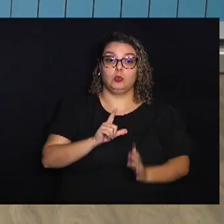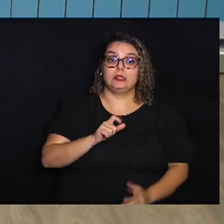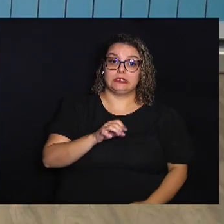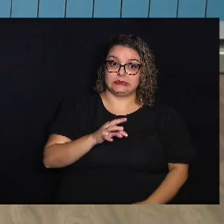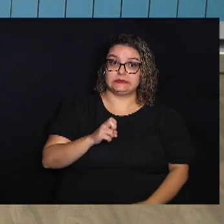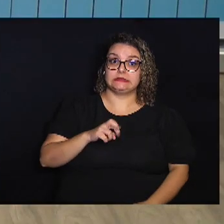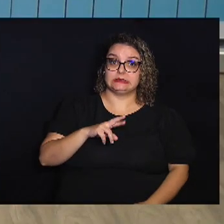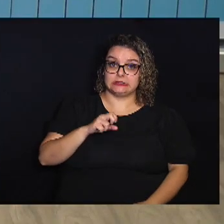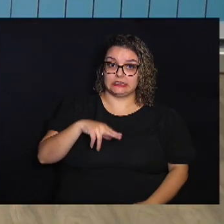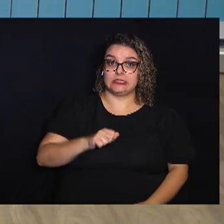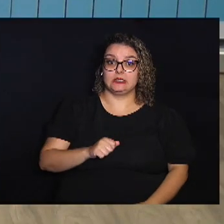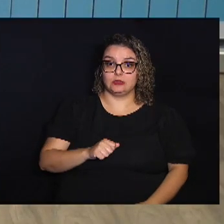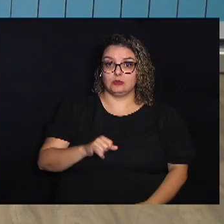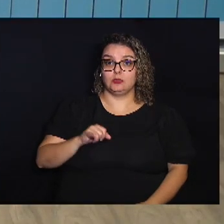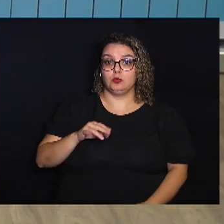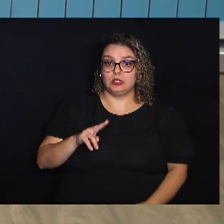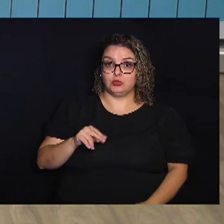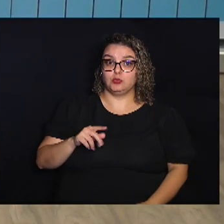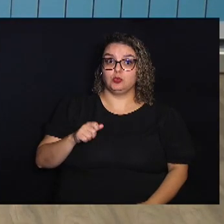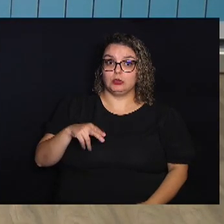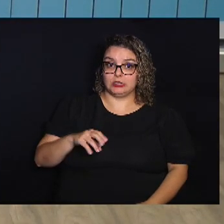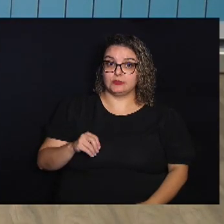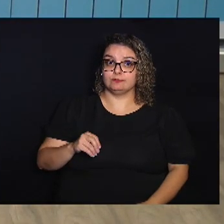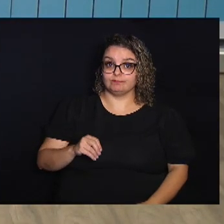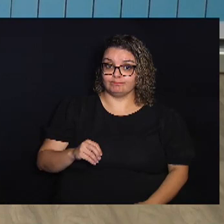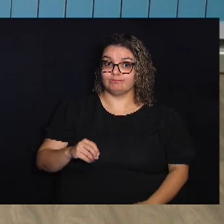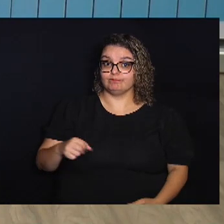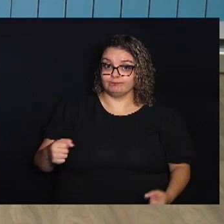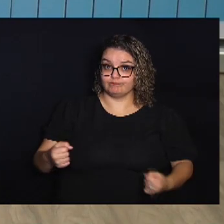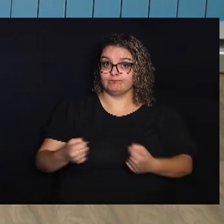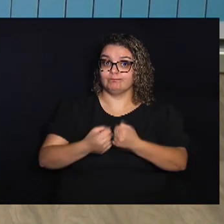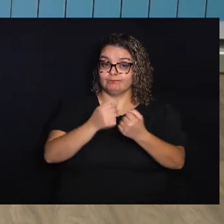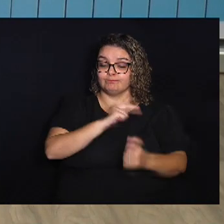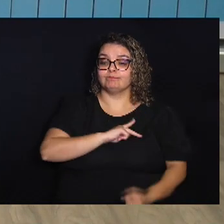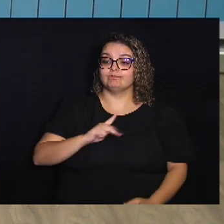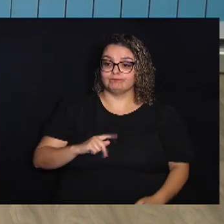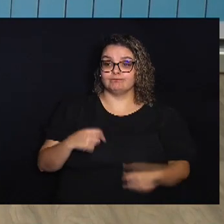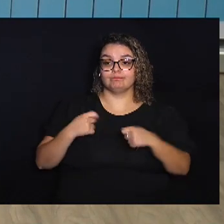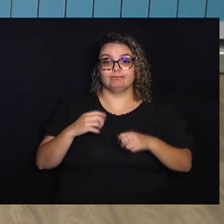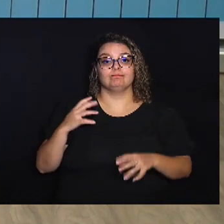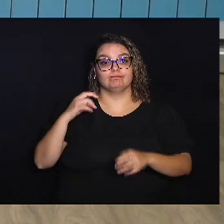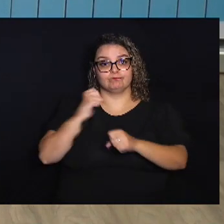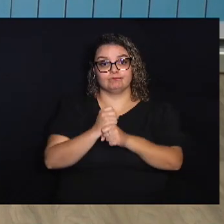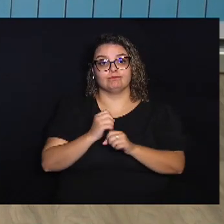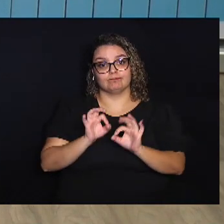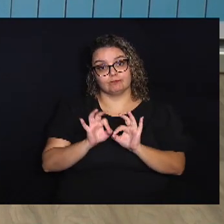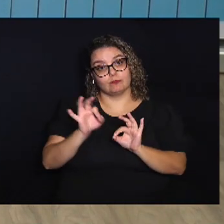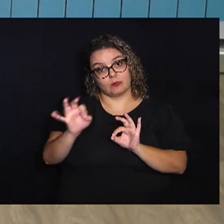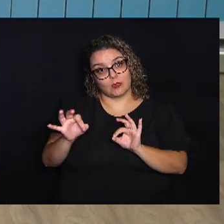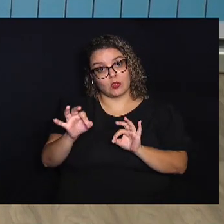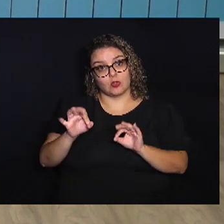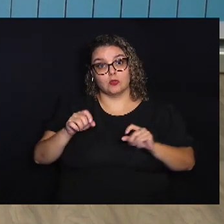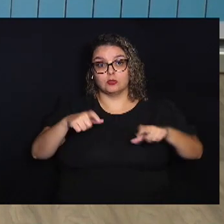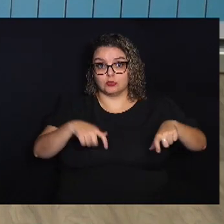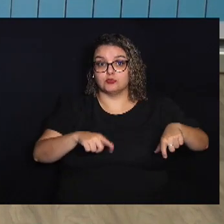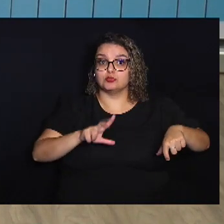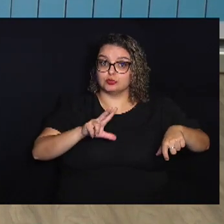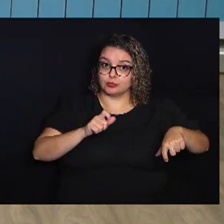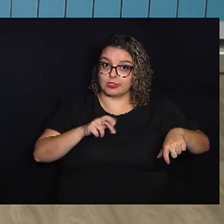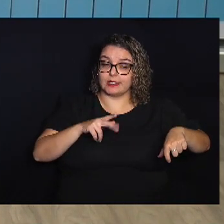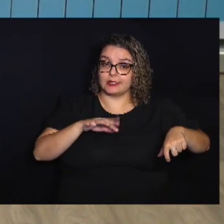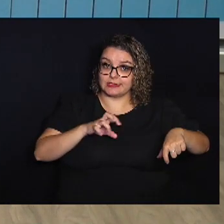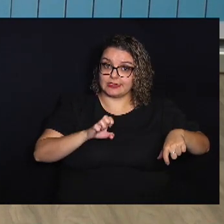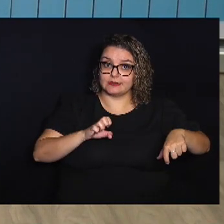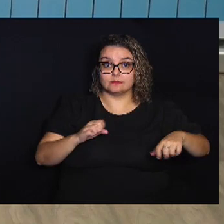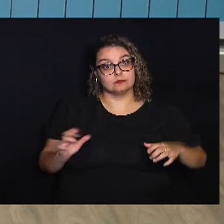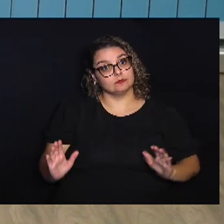Da competição O Ituano É um confronto Que a Ponte Precisa pontuar Longe do estádio Moisés Lucarelli Mas como